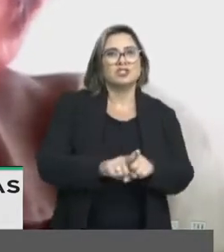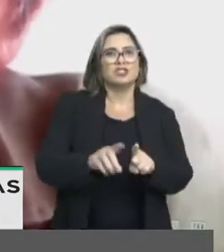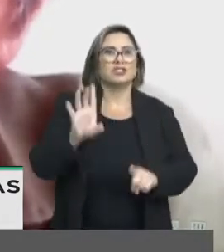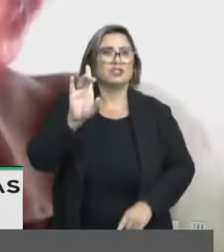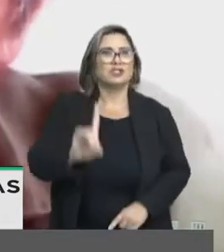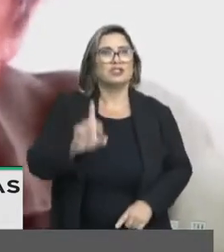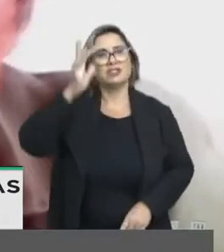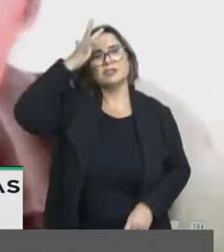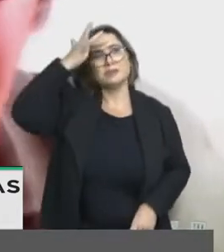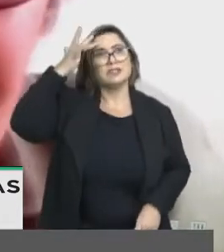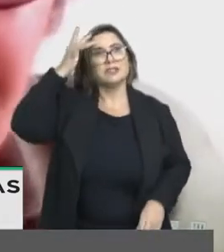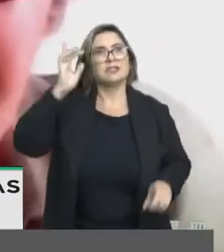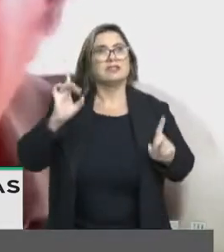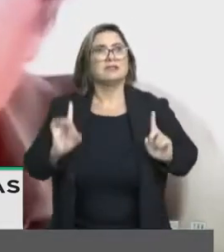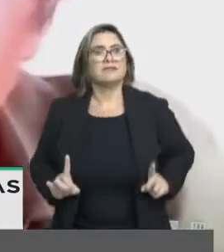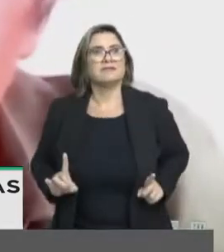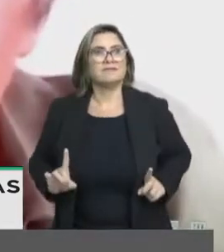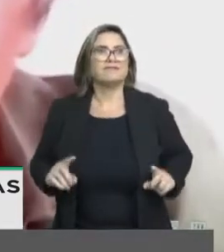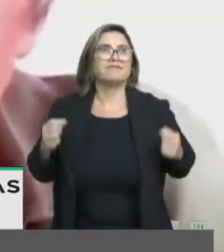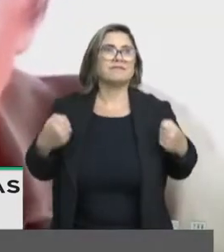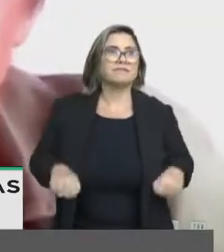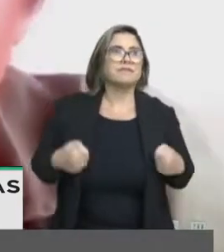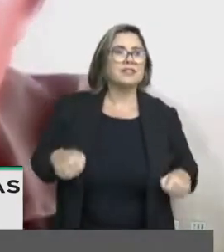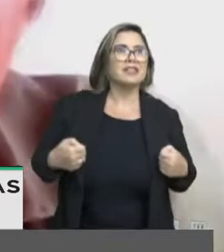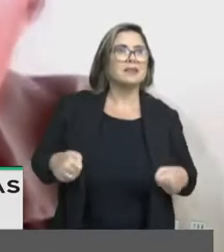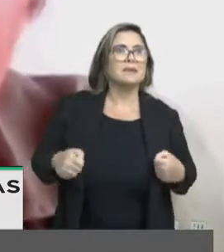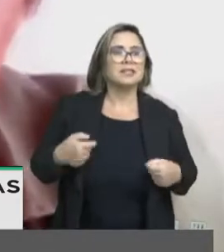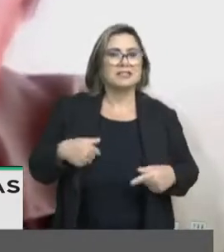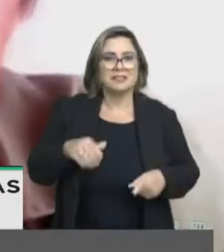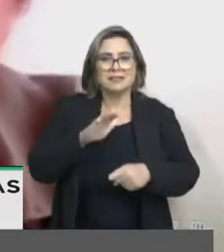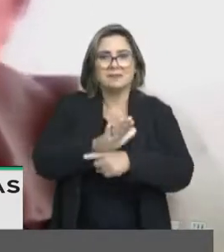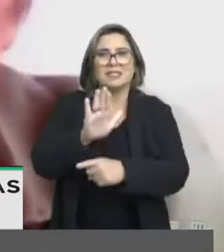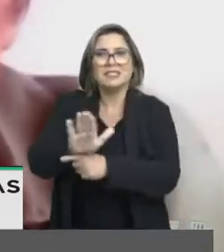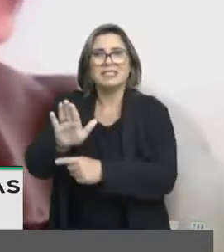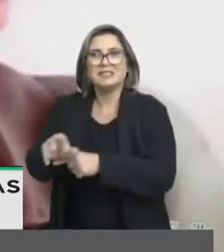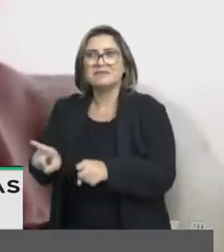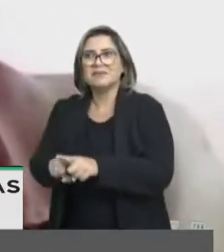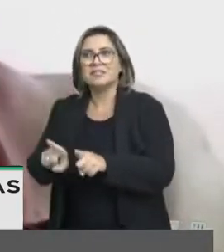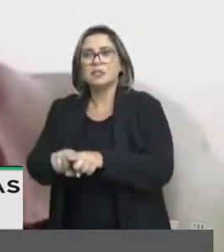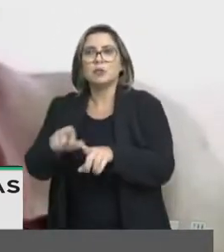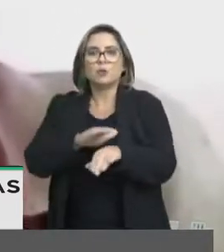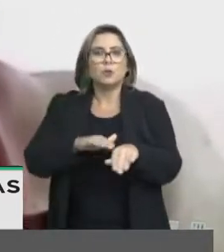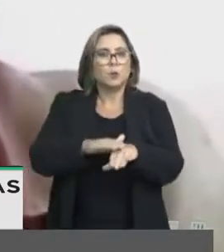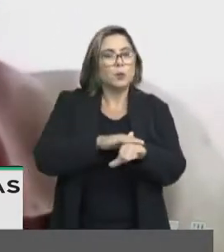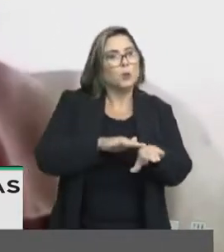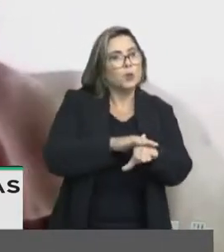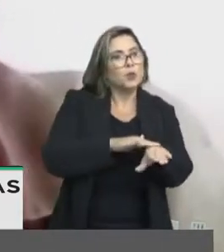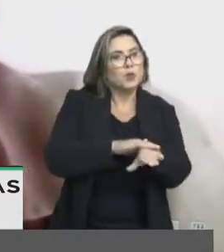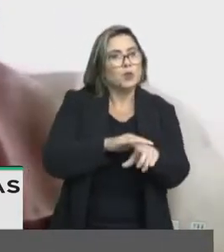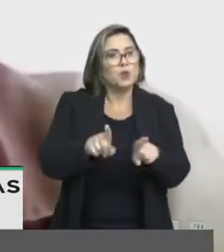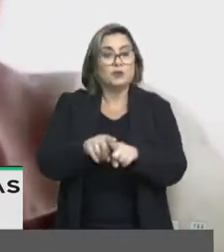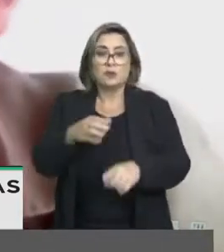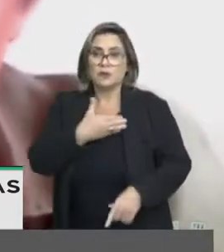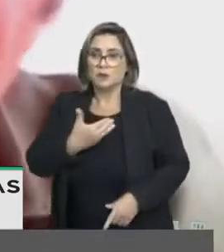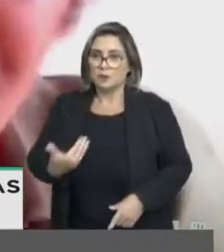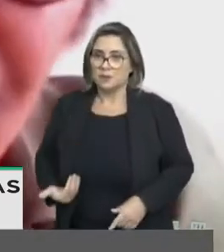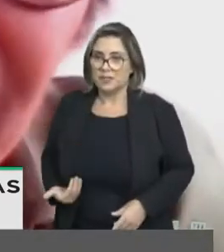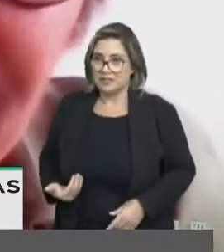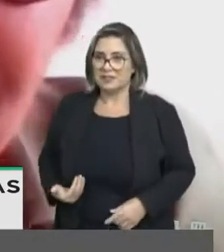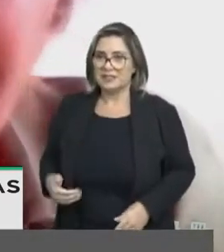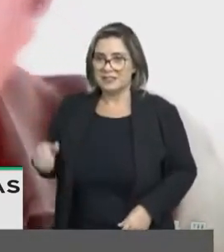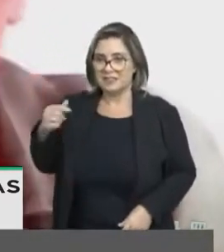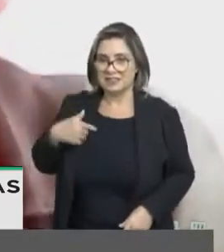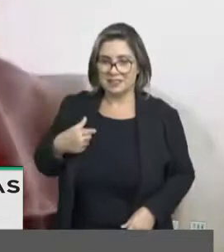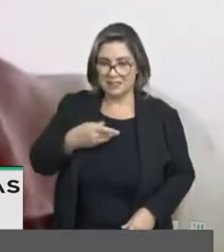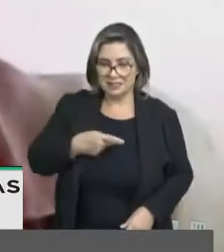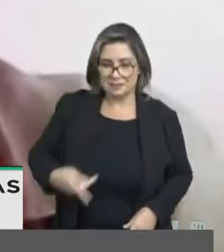com deficiência. Se aqui é a necessidade de você subsidiar uma promessa que foi feita pelo presidente da República, diminuição de